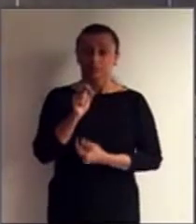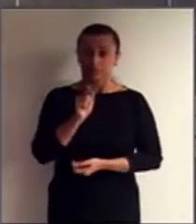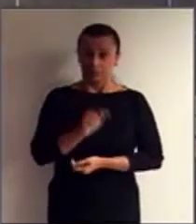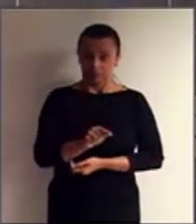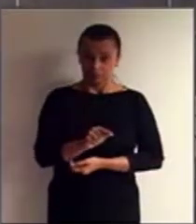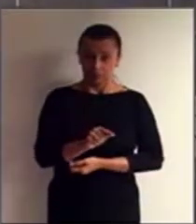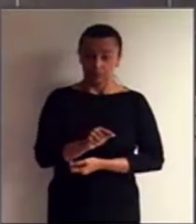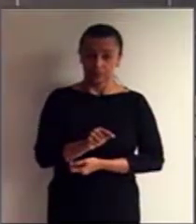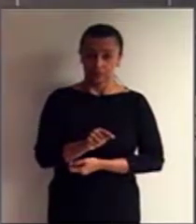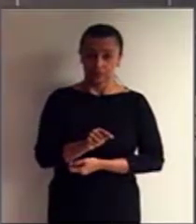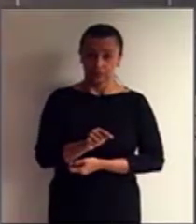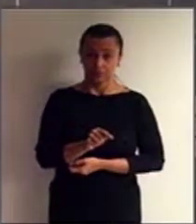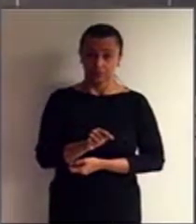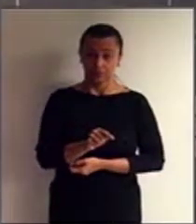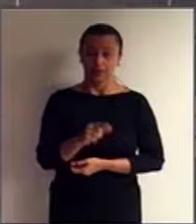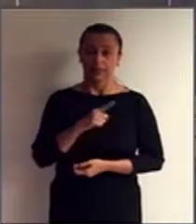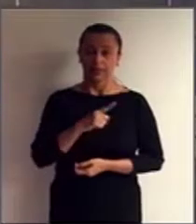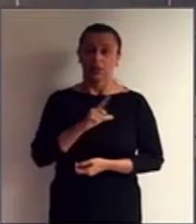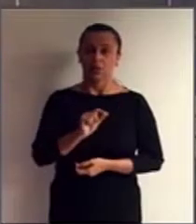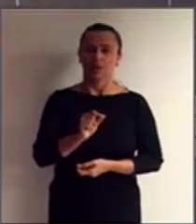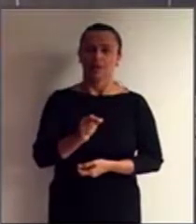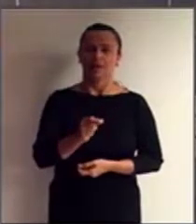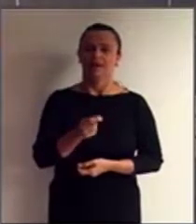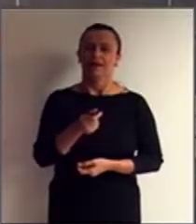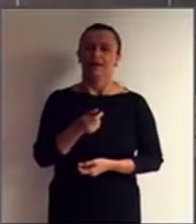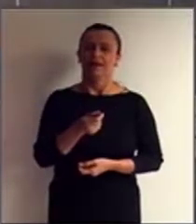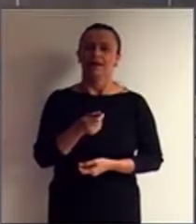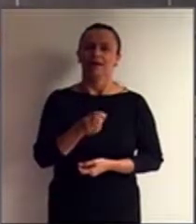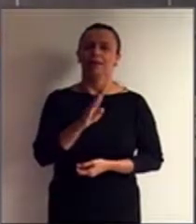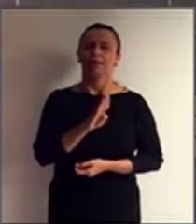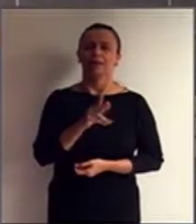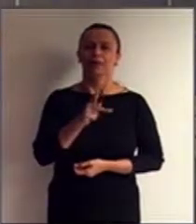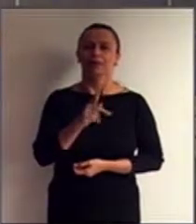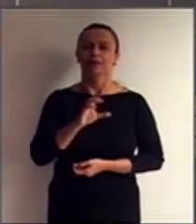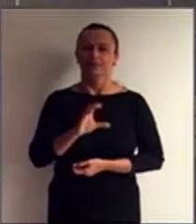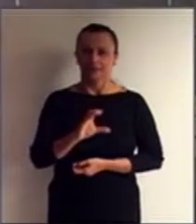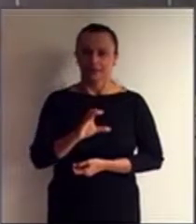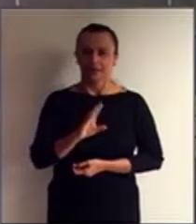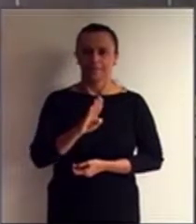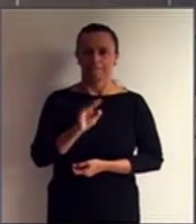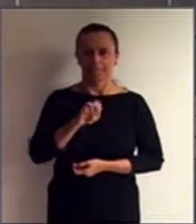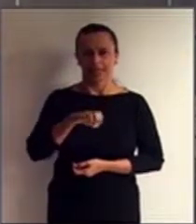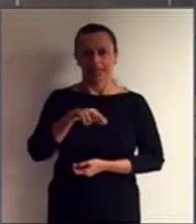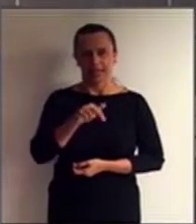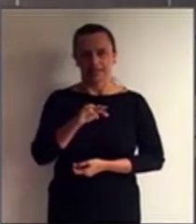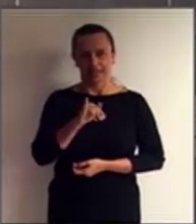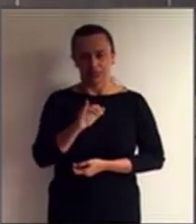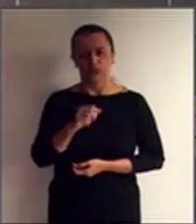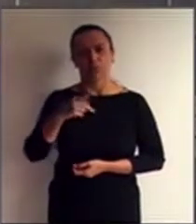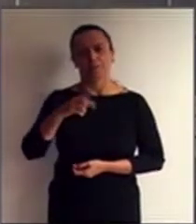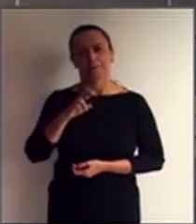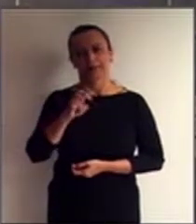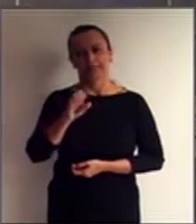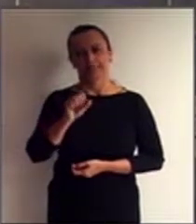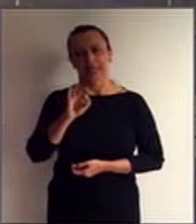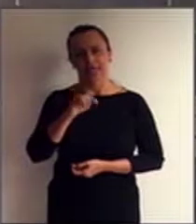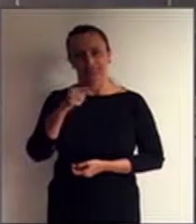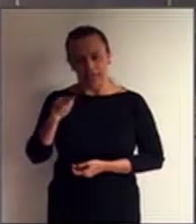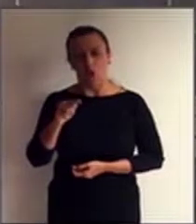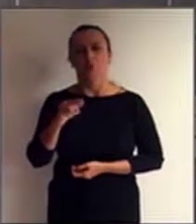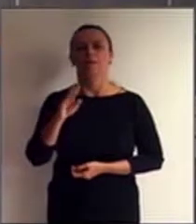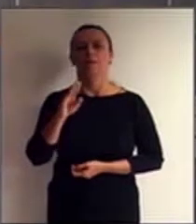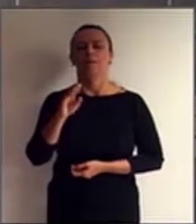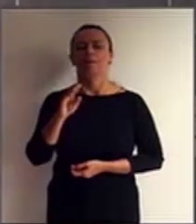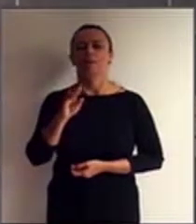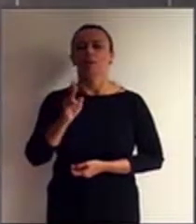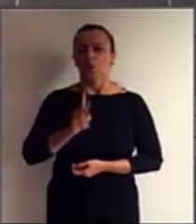benefício da prestação continuada, e, recentemente, um outro modelo